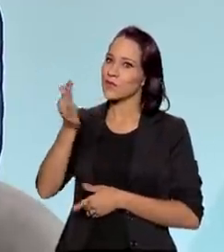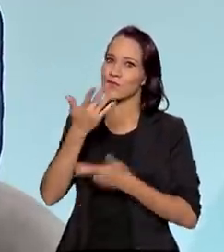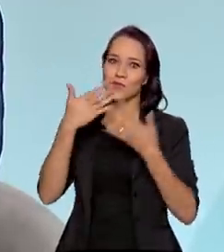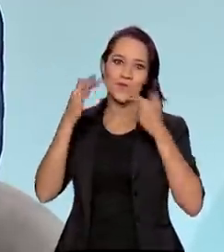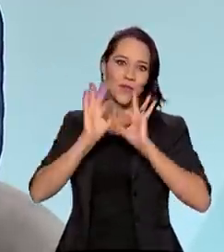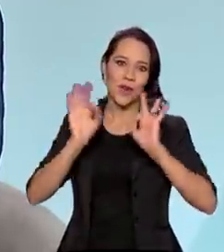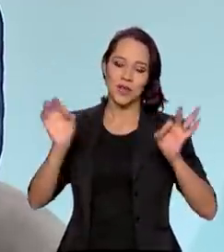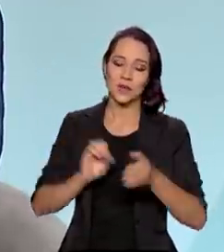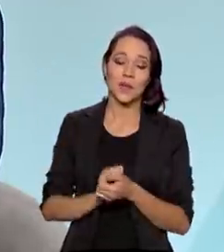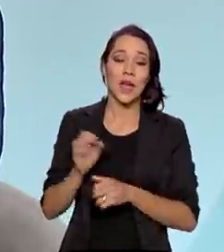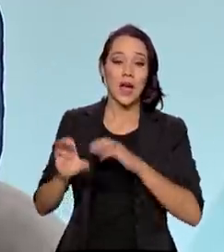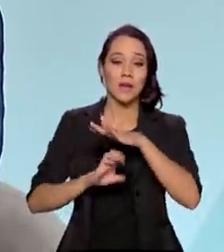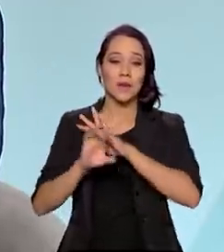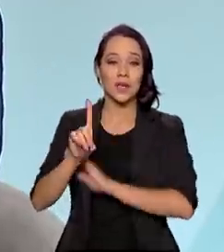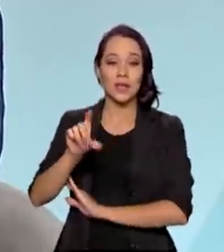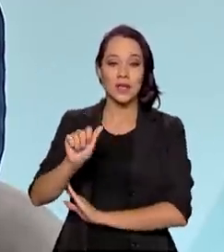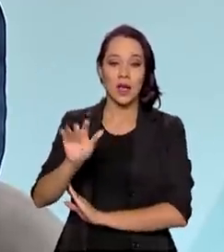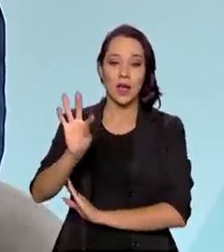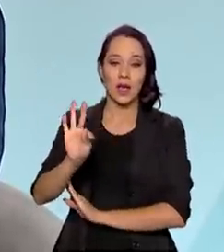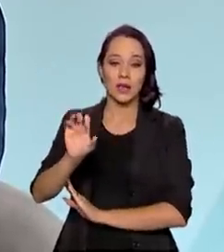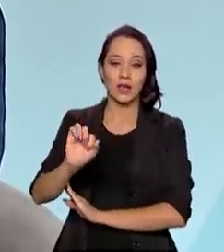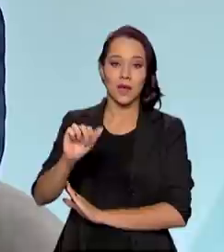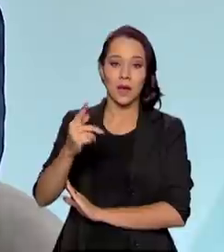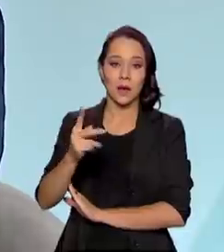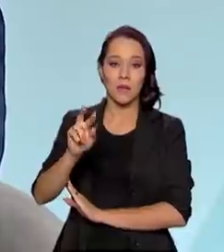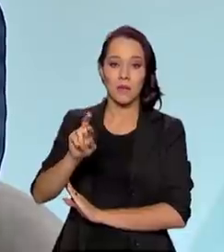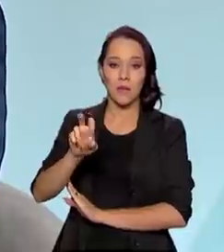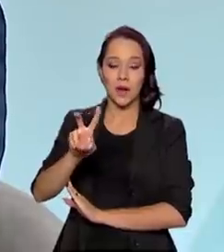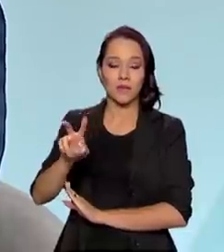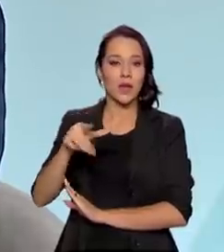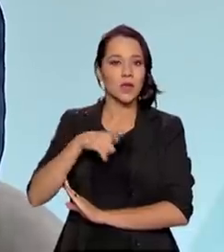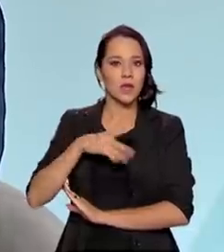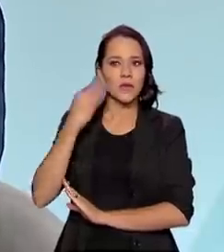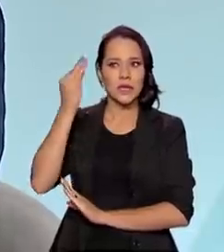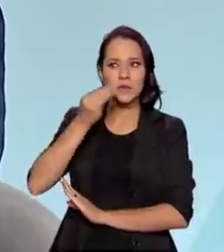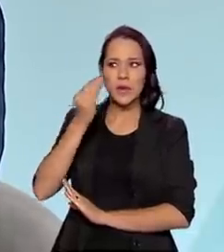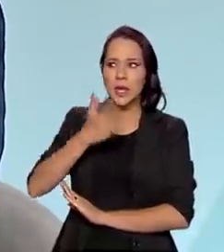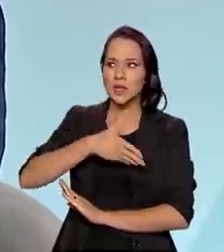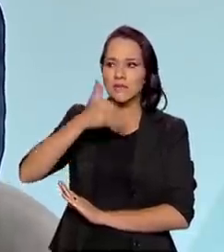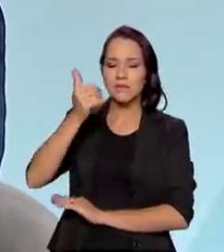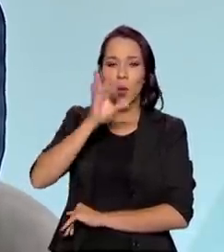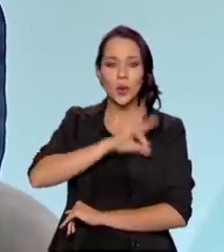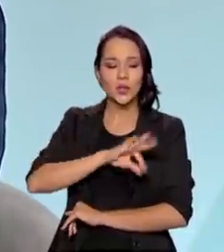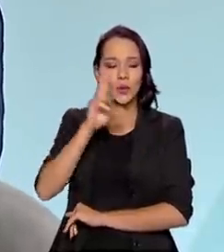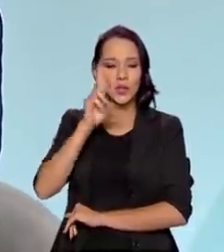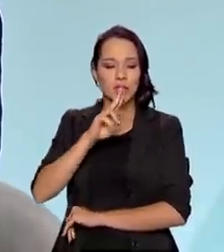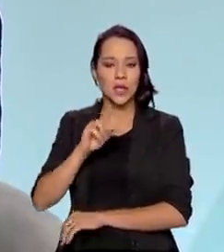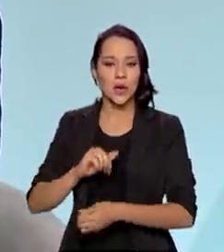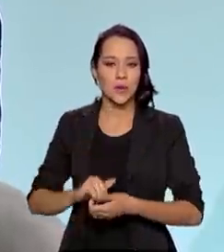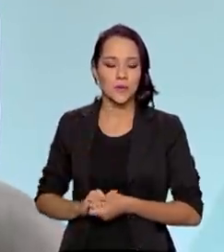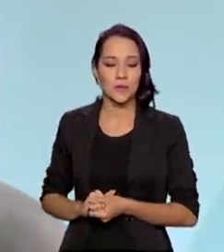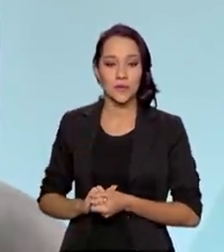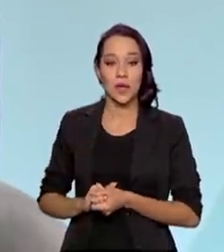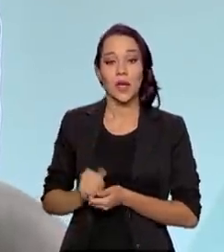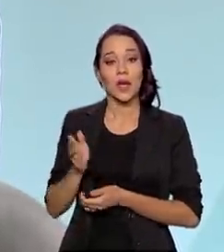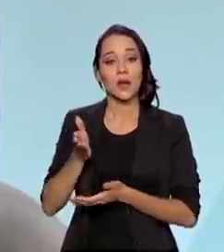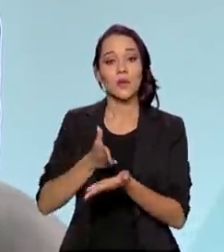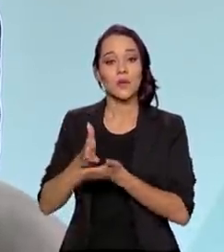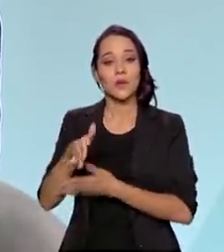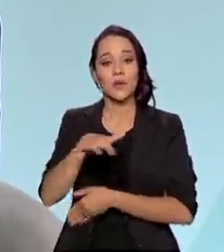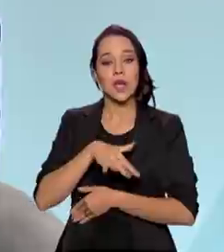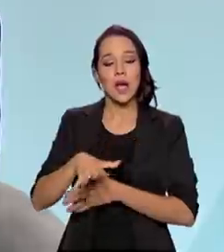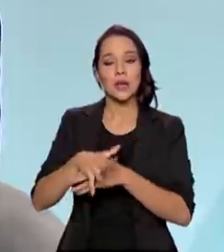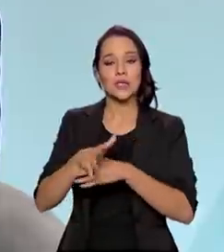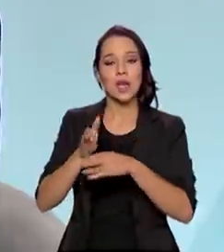Paulo. A Dataprev, ela teve essa experiência exitosa com o auxílio. Ela entrou no mundo da